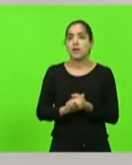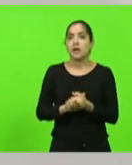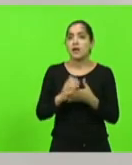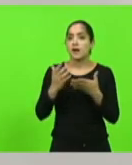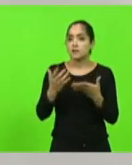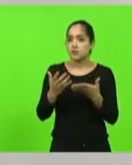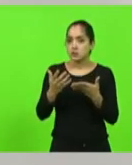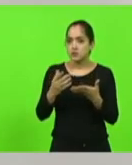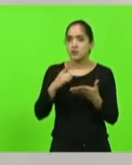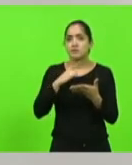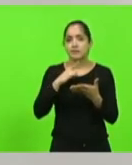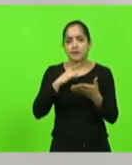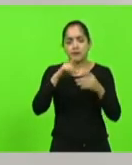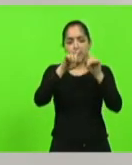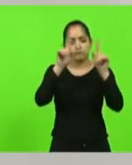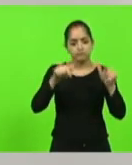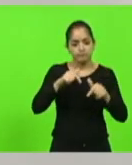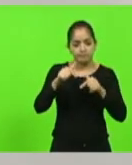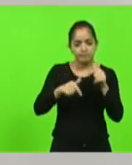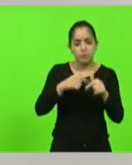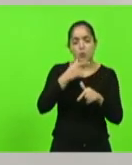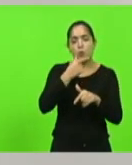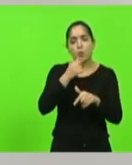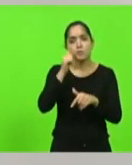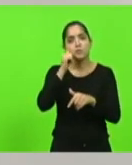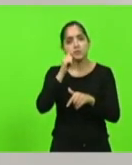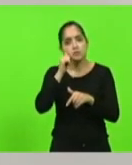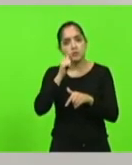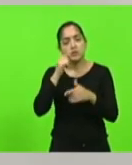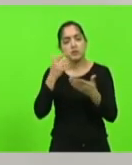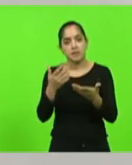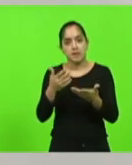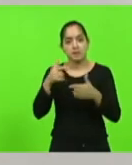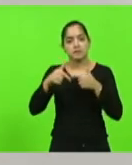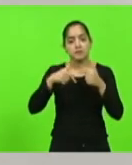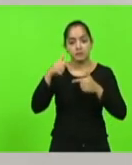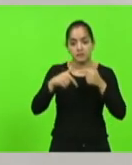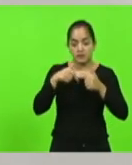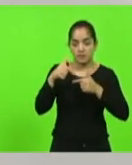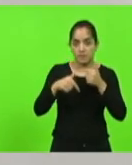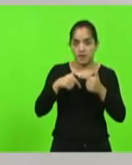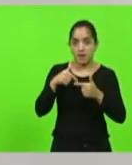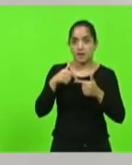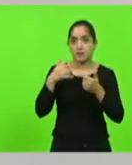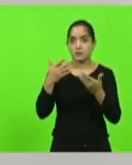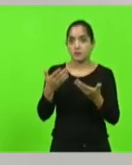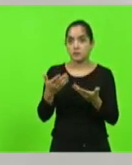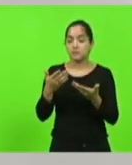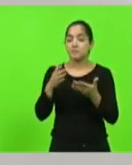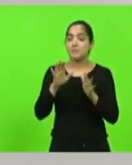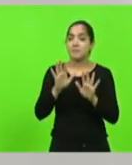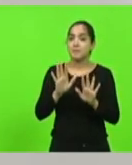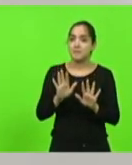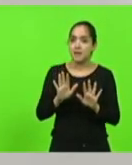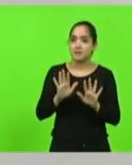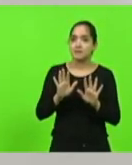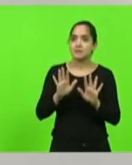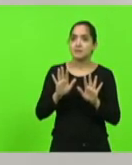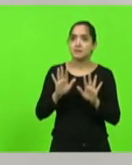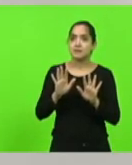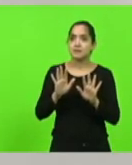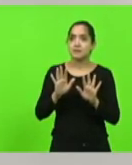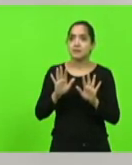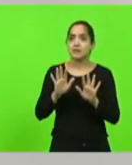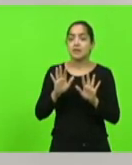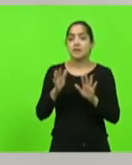excelentes servidores públicos, homens e mulheres honrados que buscam fazer o melhor possível. Entretanto, nós não podemos nos